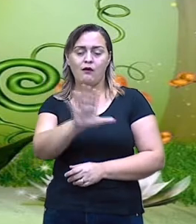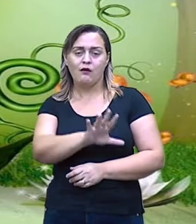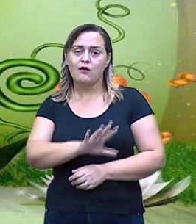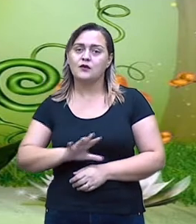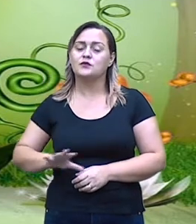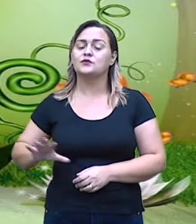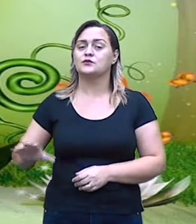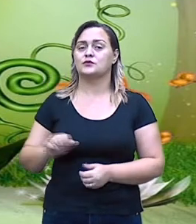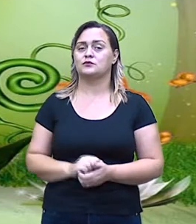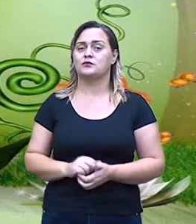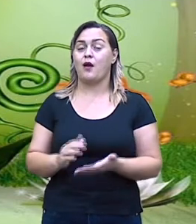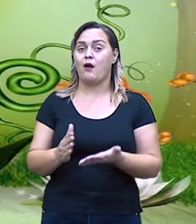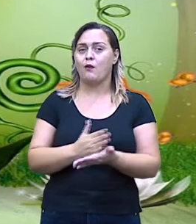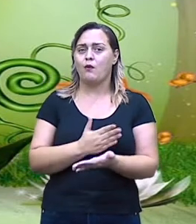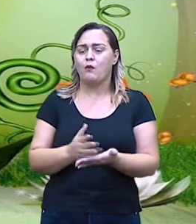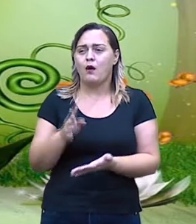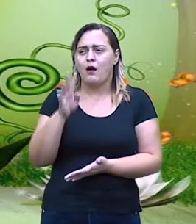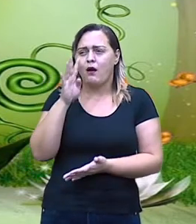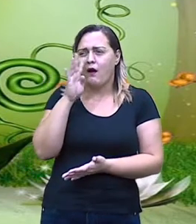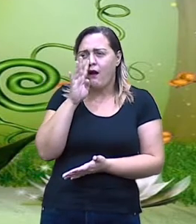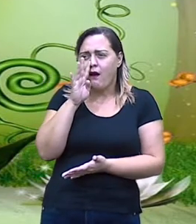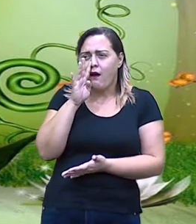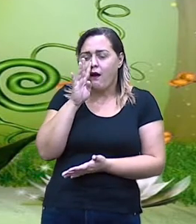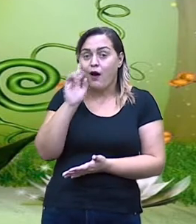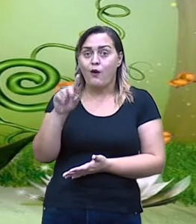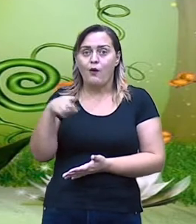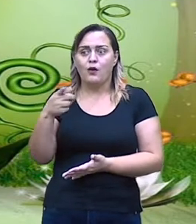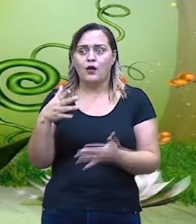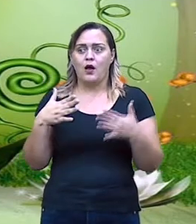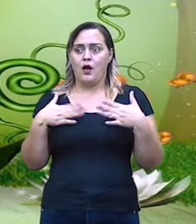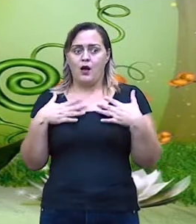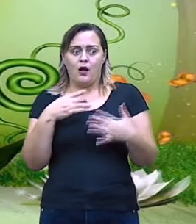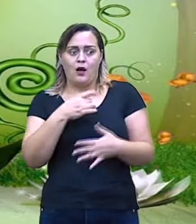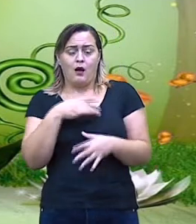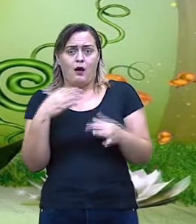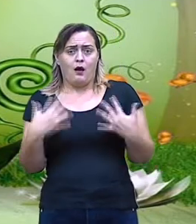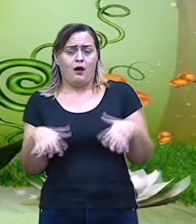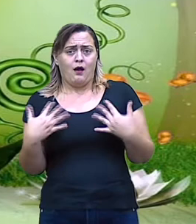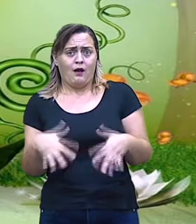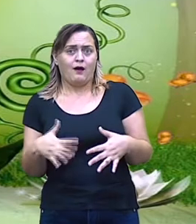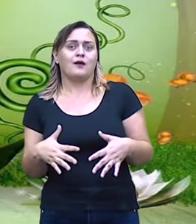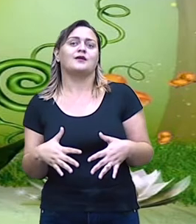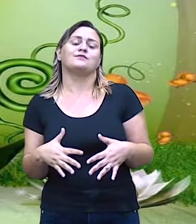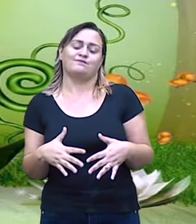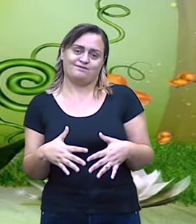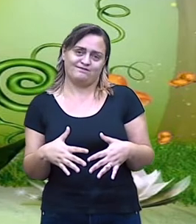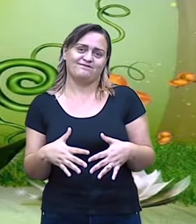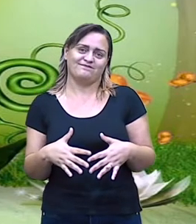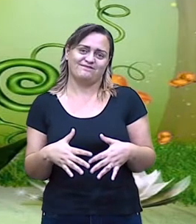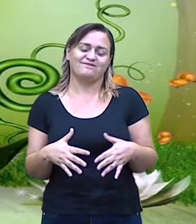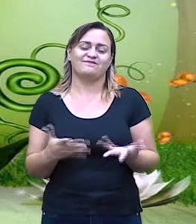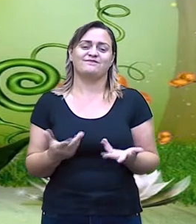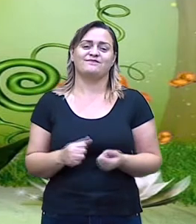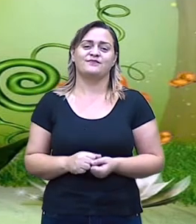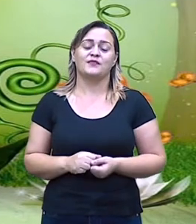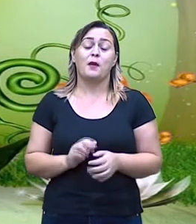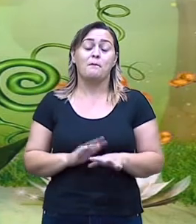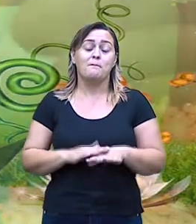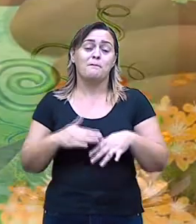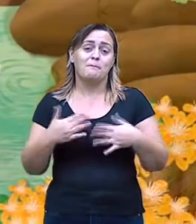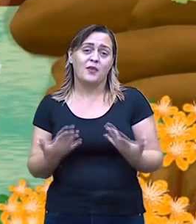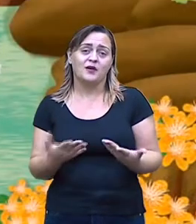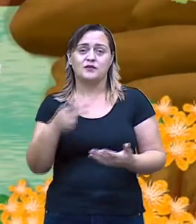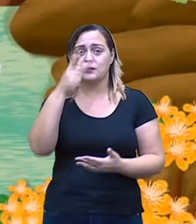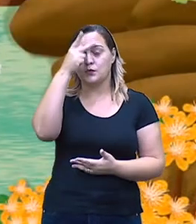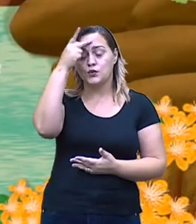Outras assustam. Mas, acima de tudo, elas representam as características de quem as